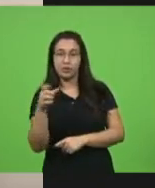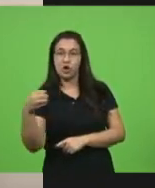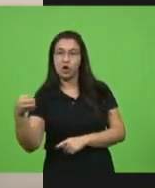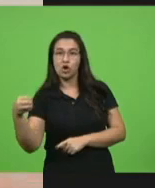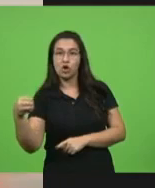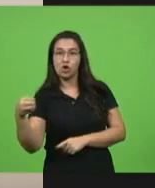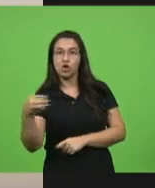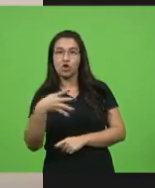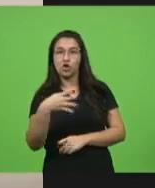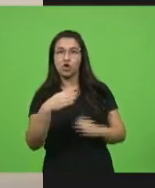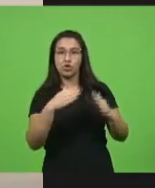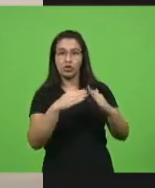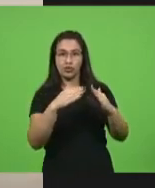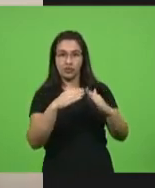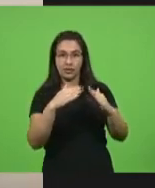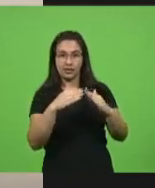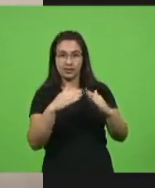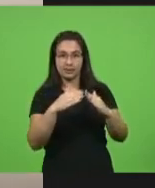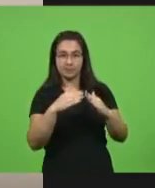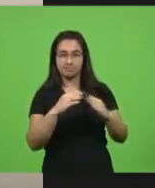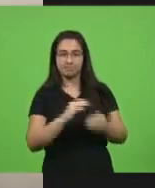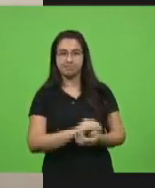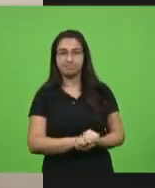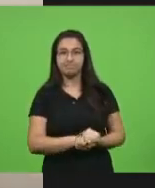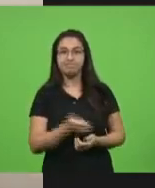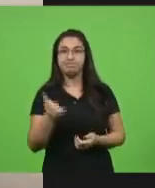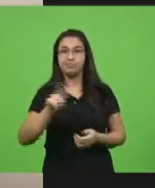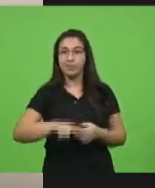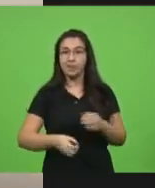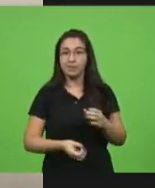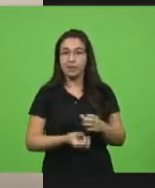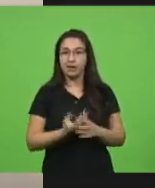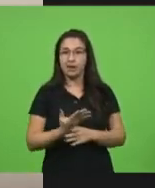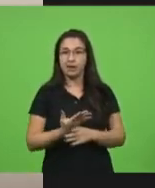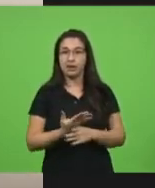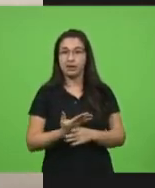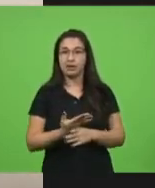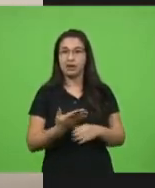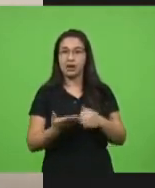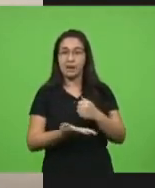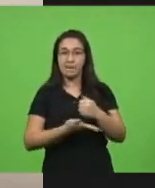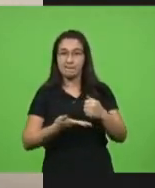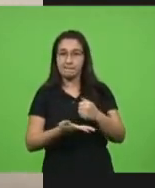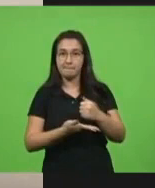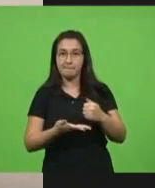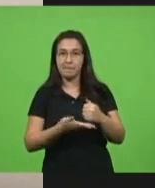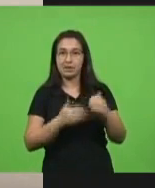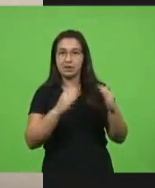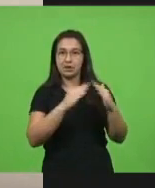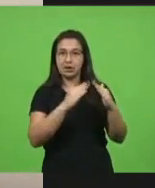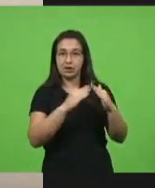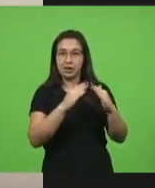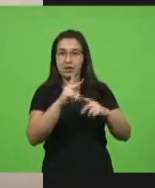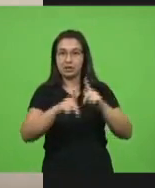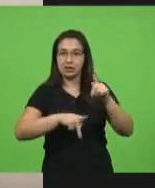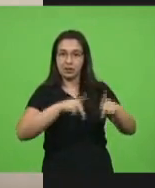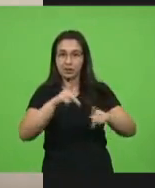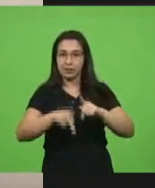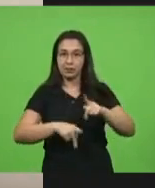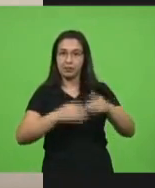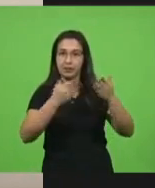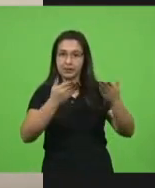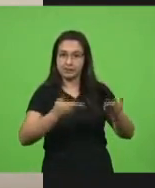e cria o fundo de habitação popular no estado de Santa Catarina. Um